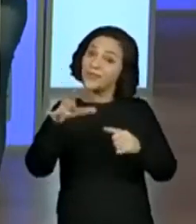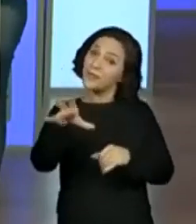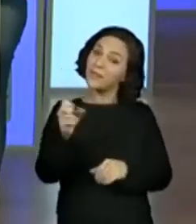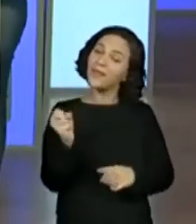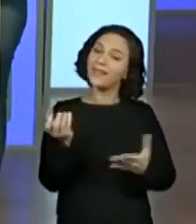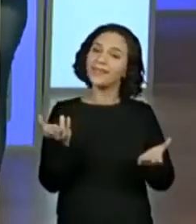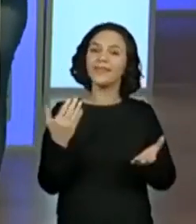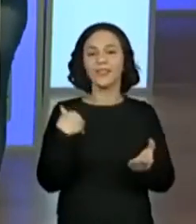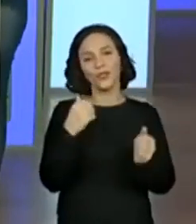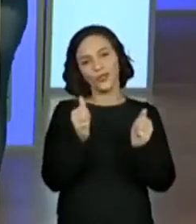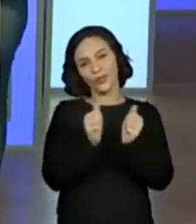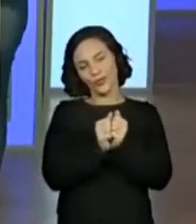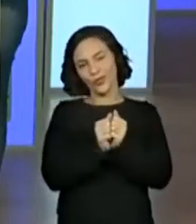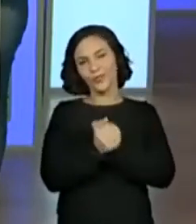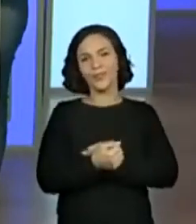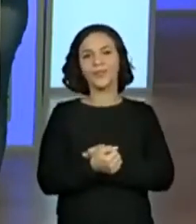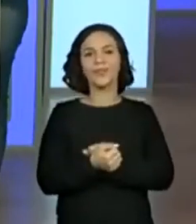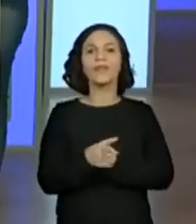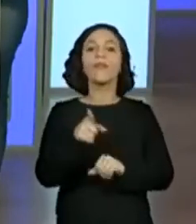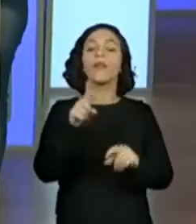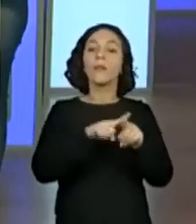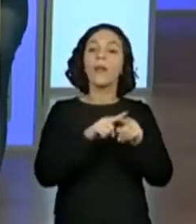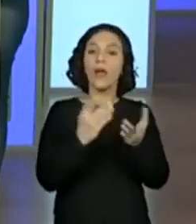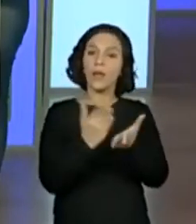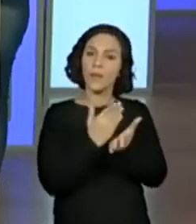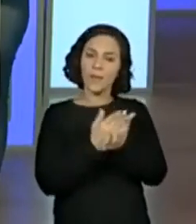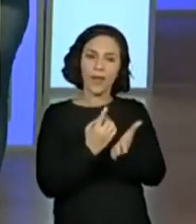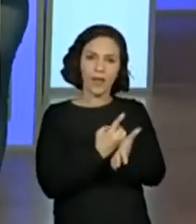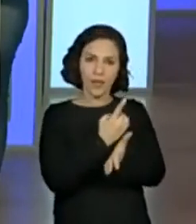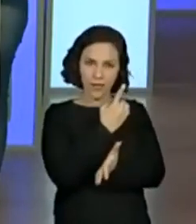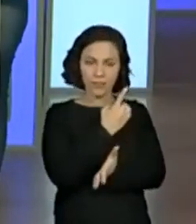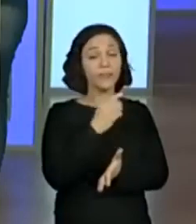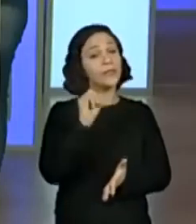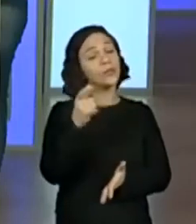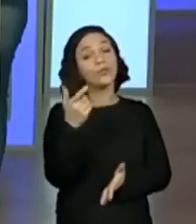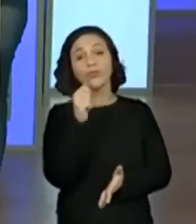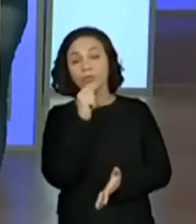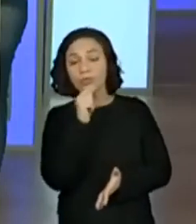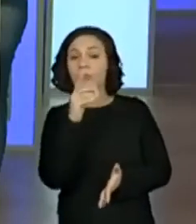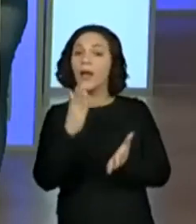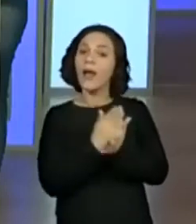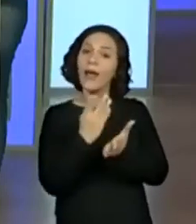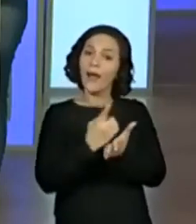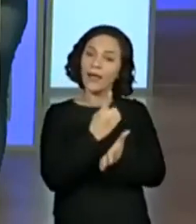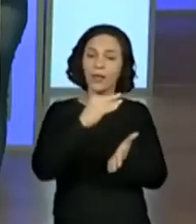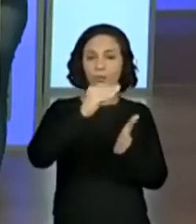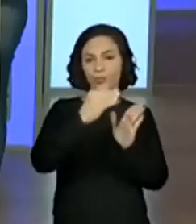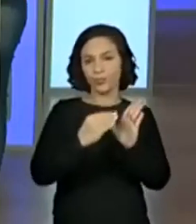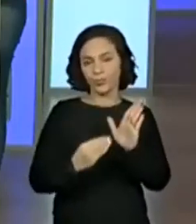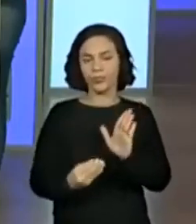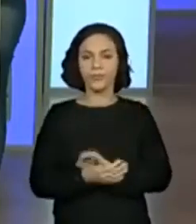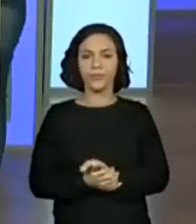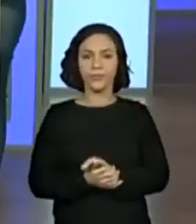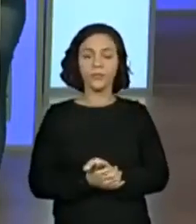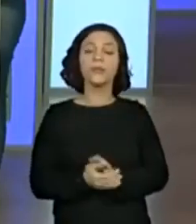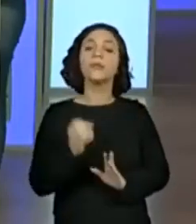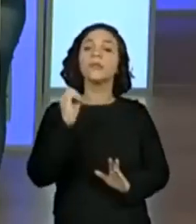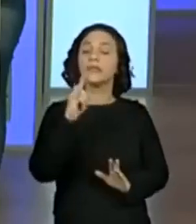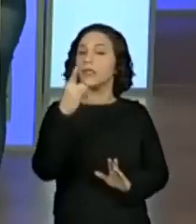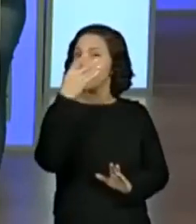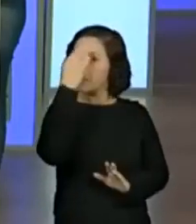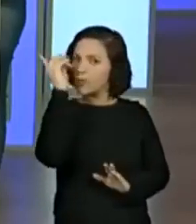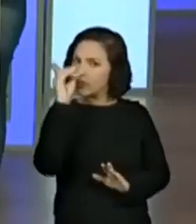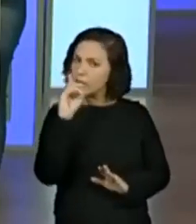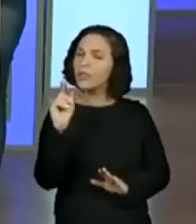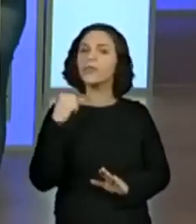Vão deixando tudo aí arrumadinho. A apostila, quem tiver com ela, quem não tiver, vai fazendo registro no caderno. Aliás, criançada, não esqueçam de registrar